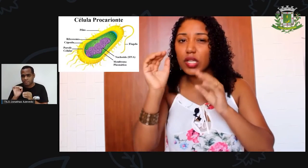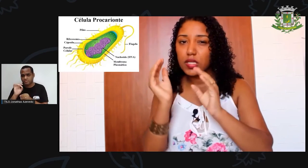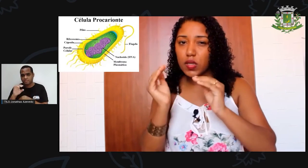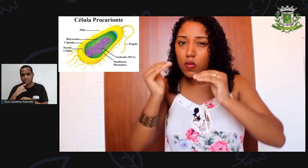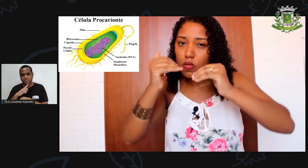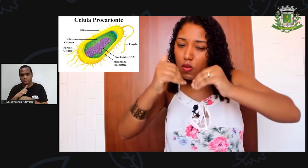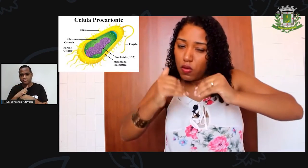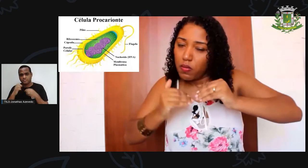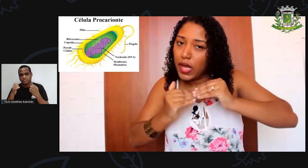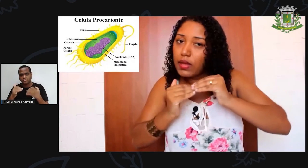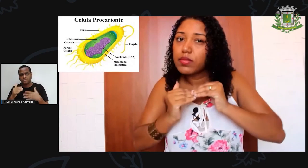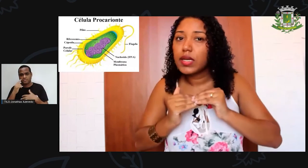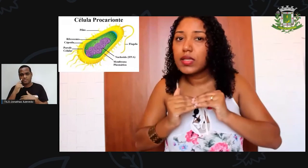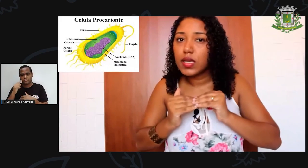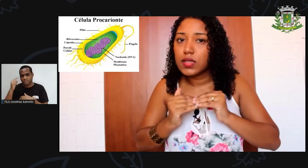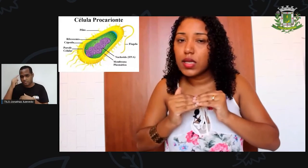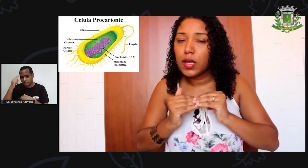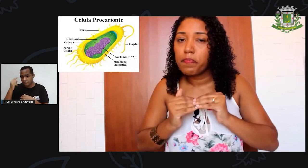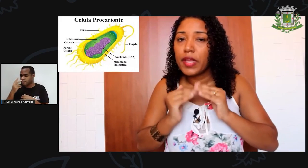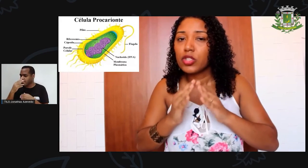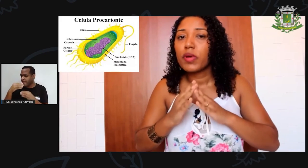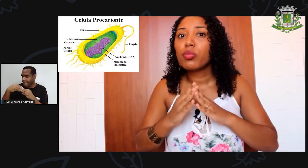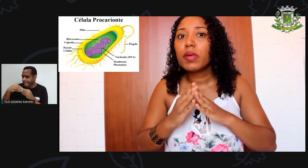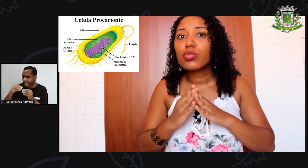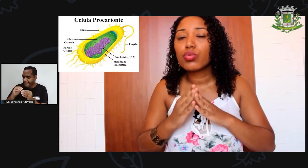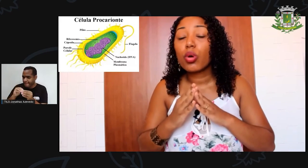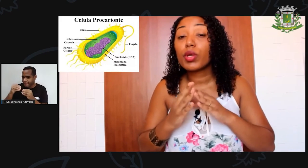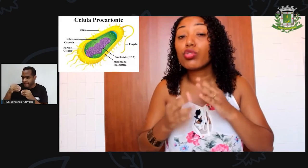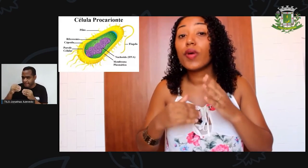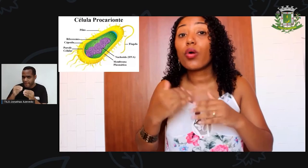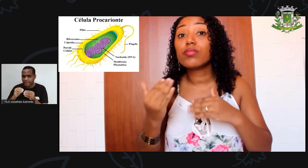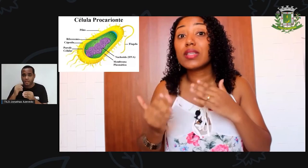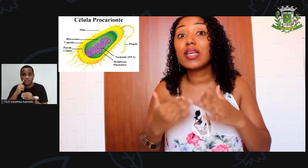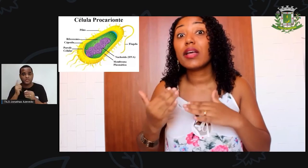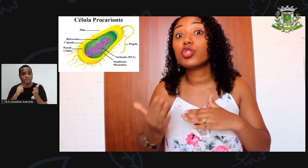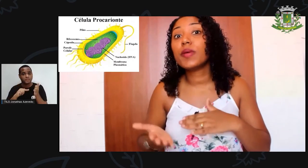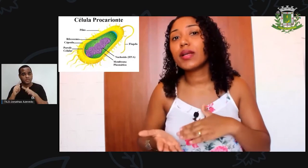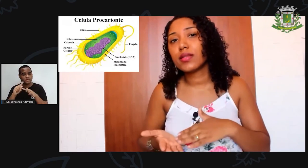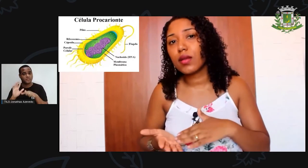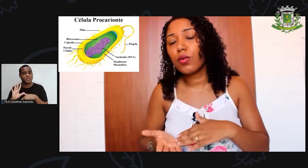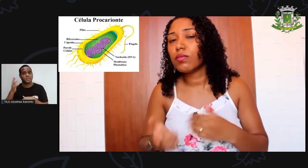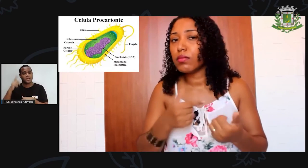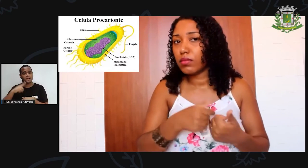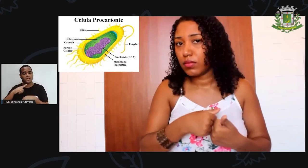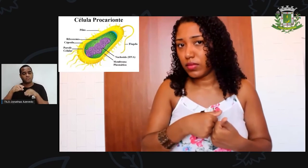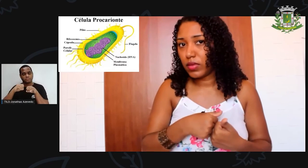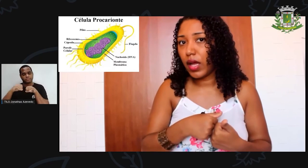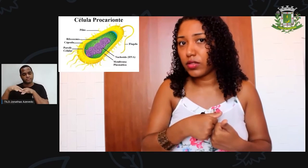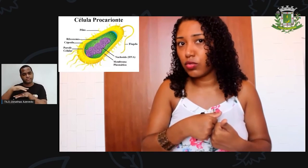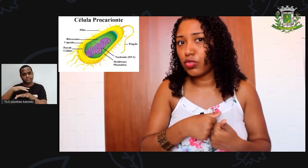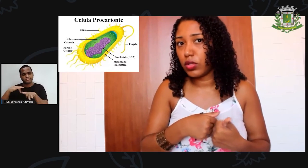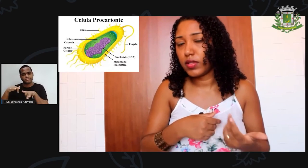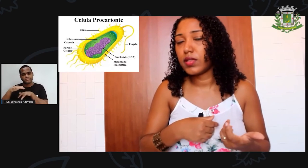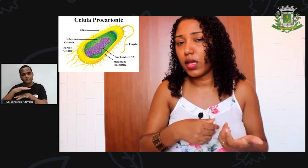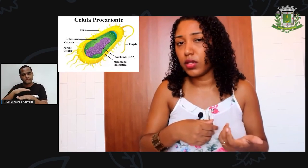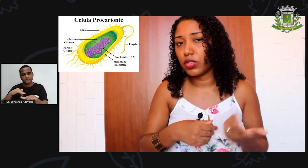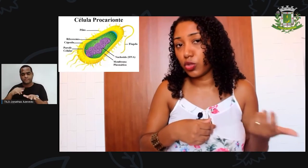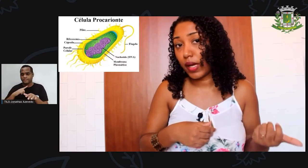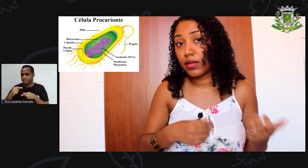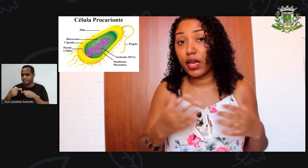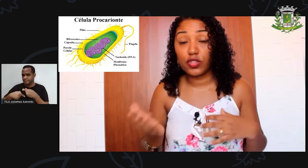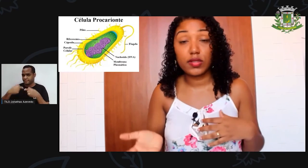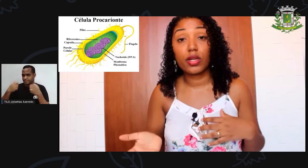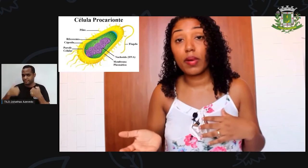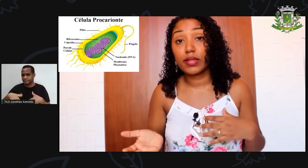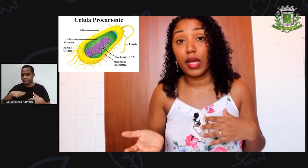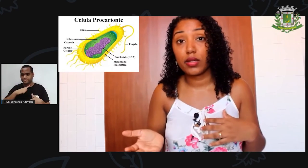invaginação, uma rentranciazinha, mas do mesmo somo que é onde vai acontecer a respiração desses seres, das